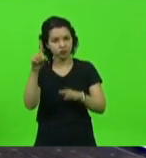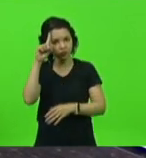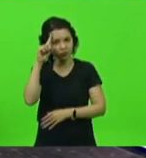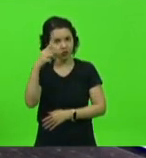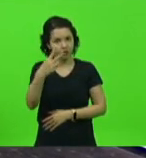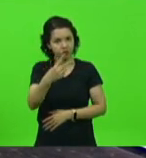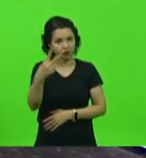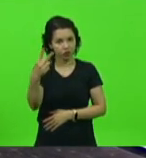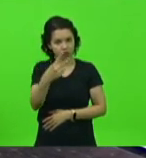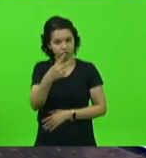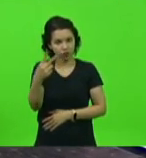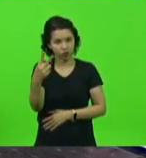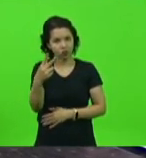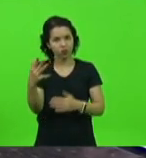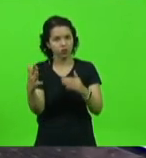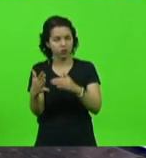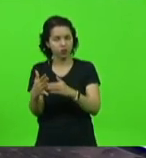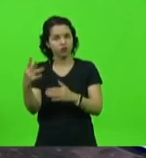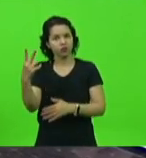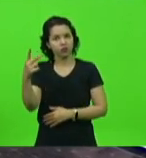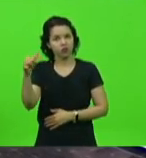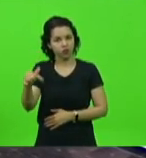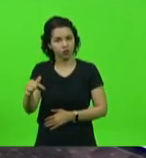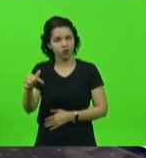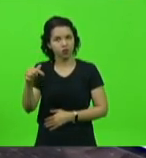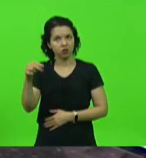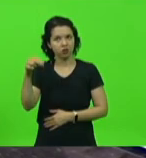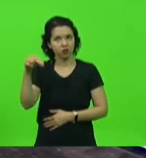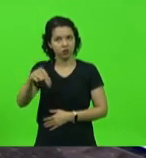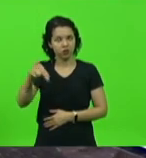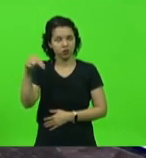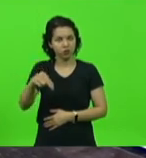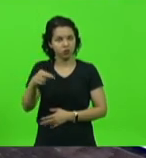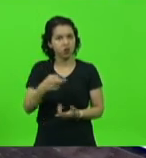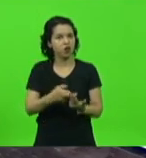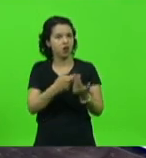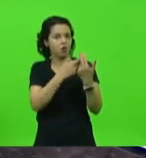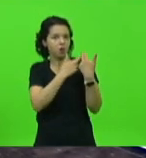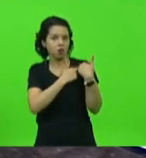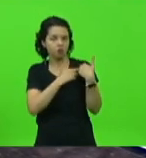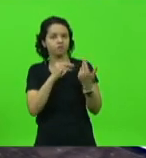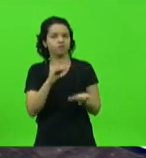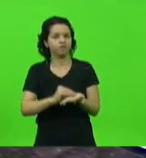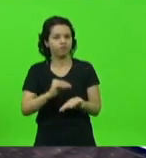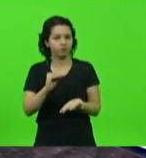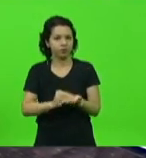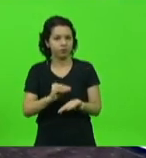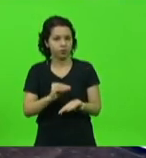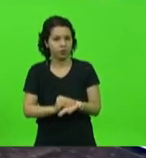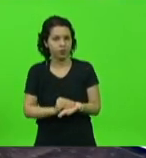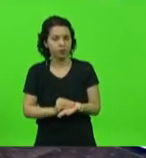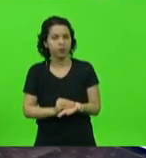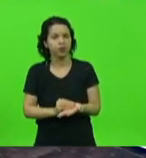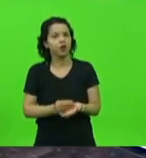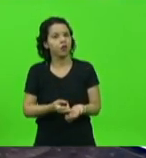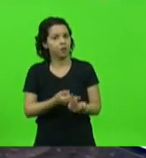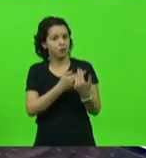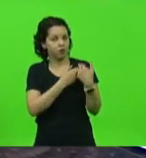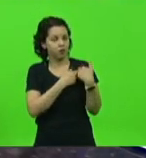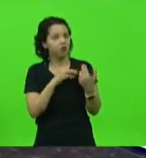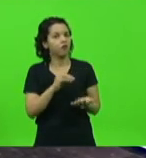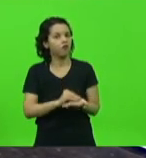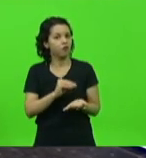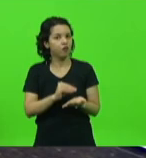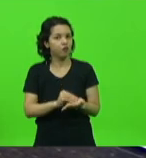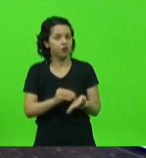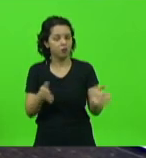22 e 27 de novembro, por pura irresponsabilidade. E é tanta irresponsabilidade que deixaram passar